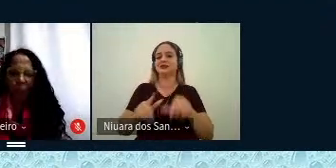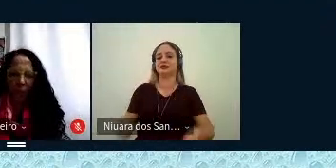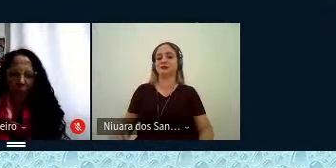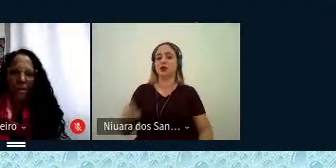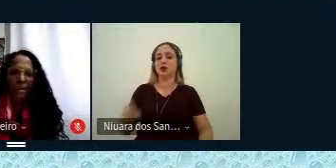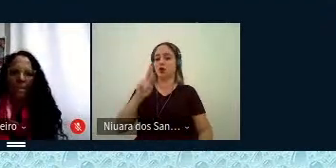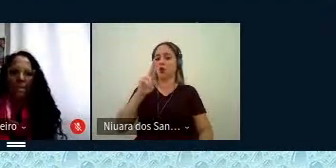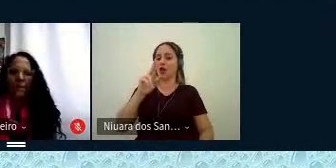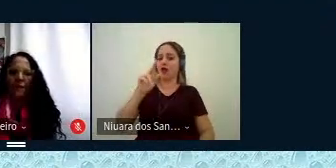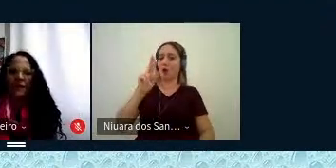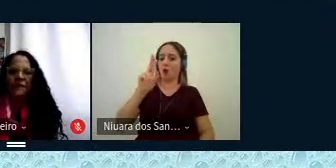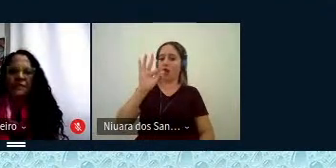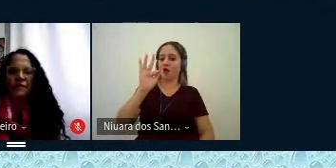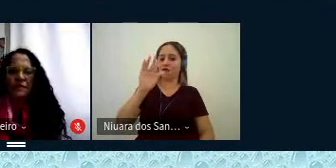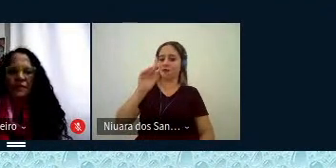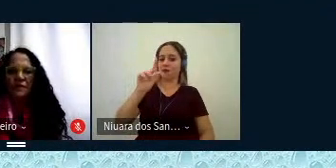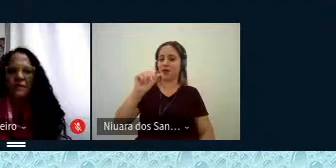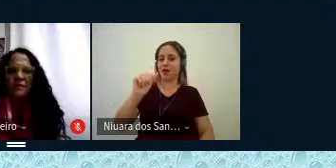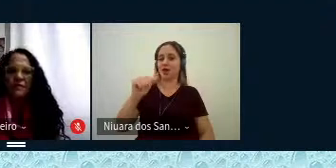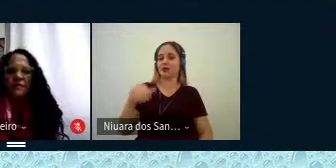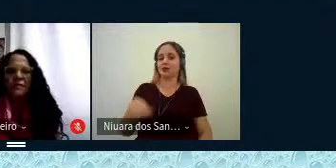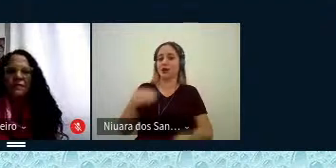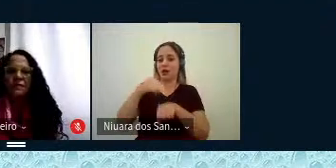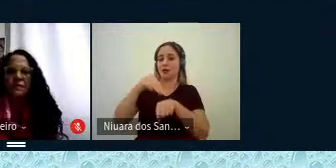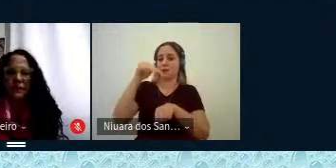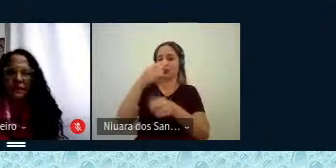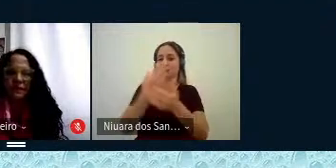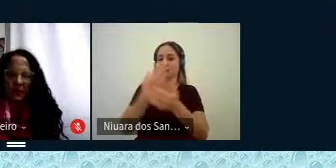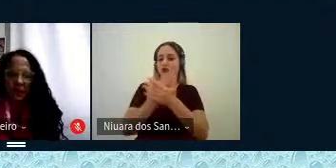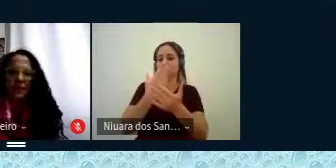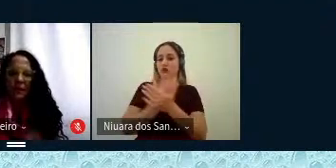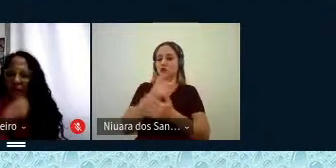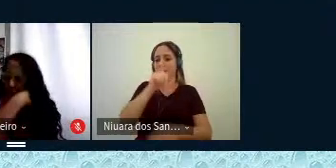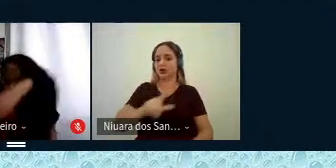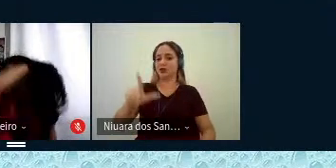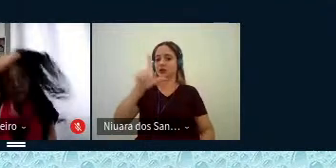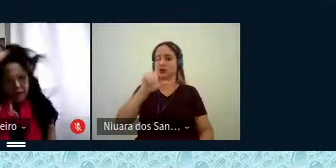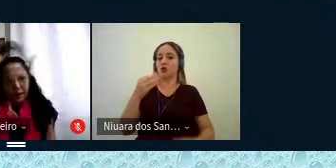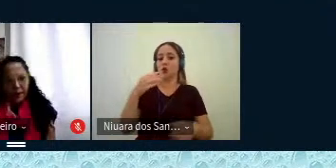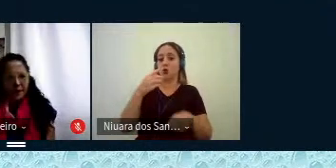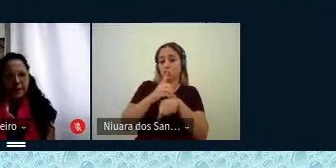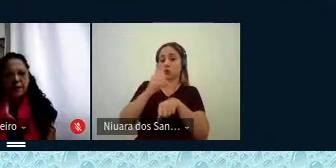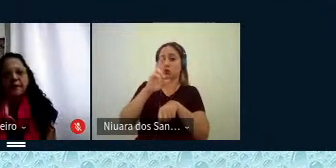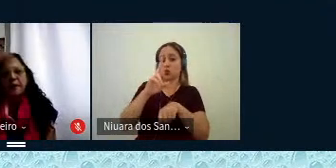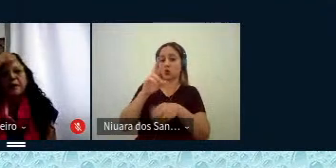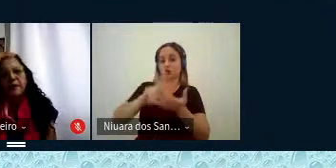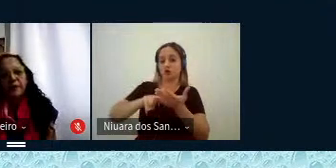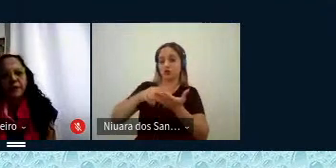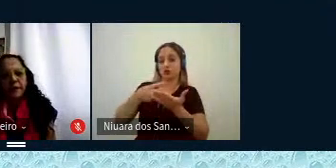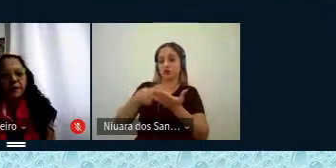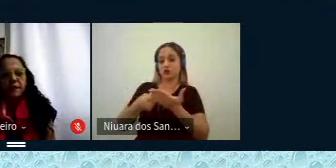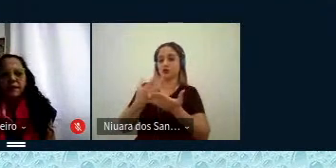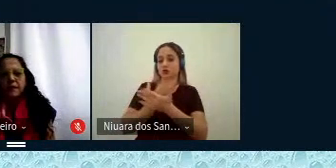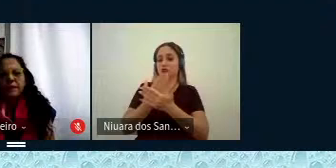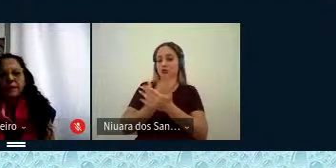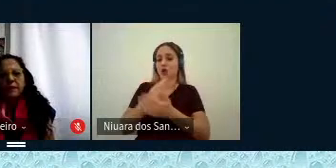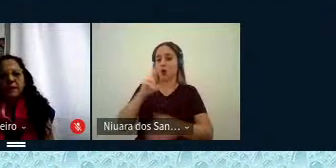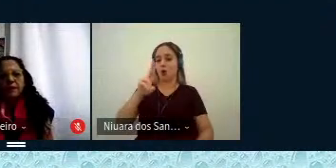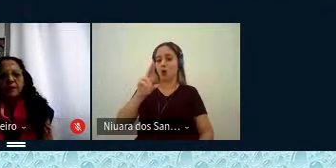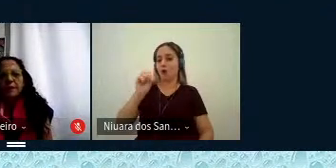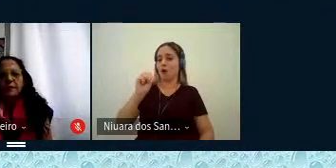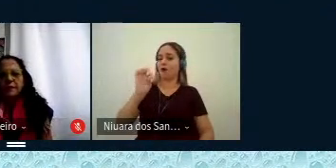UFPA, mestre em estudos literários, também pela UFPA, doutora em estudos da tradução pela UFSC,